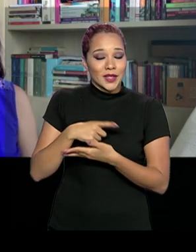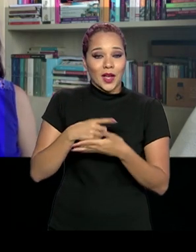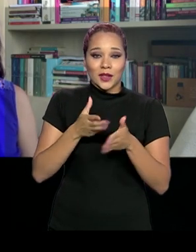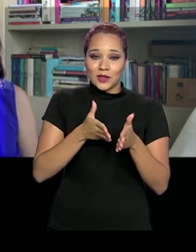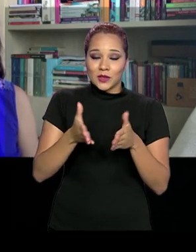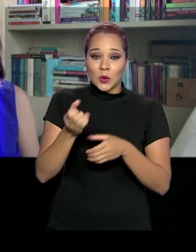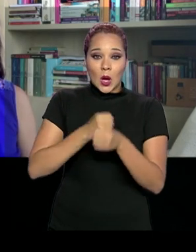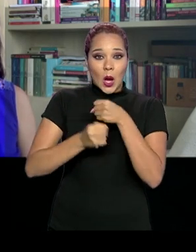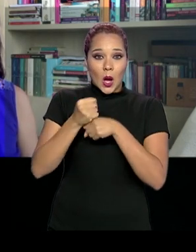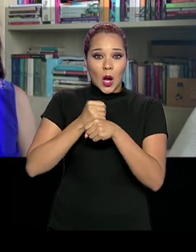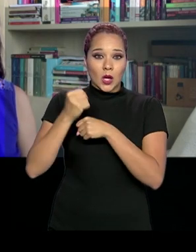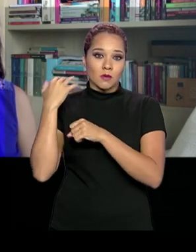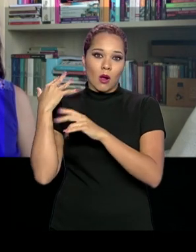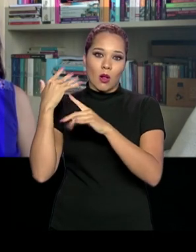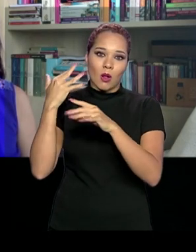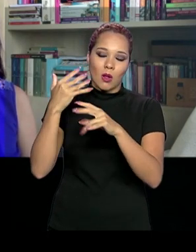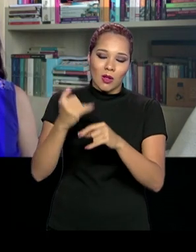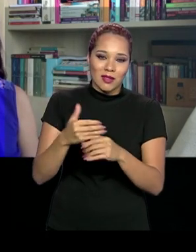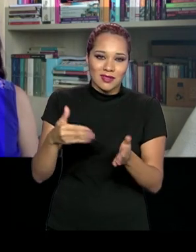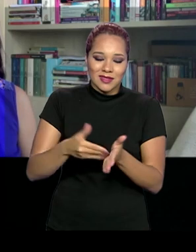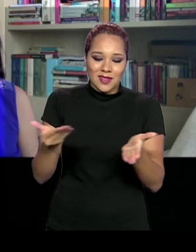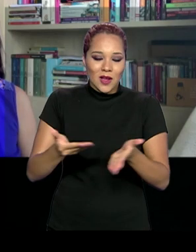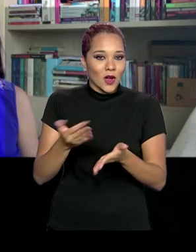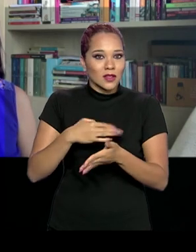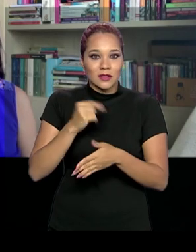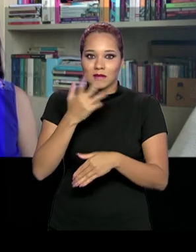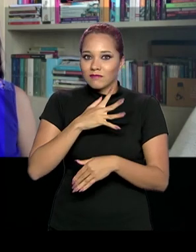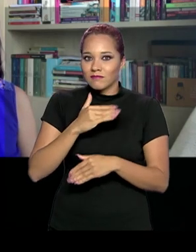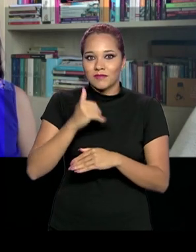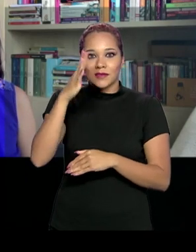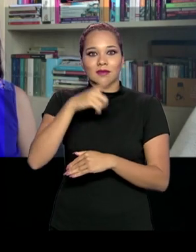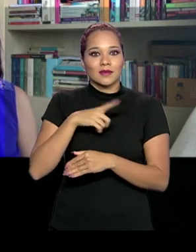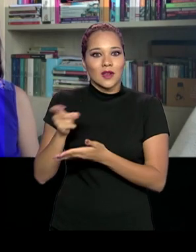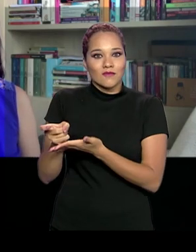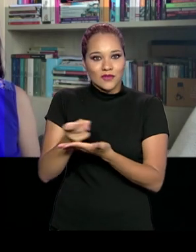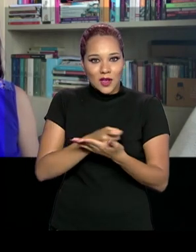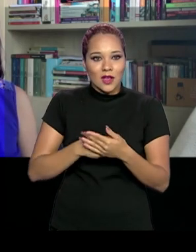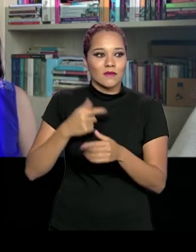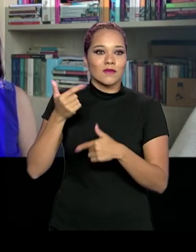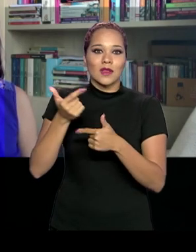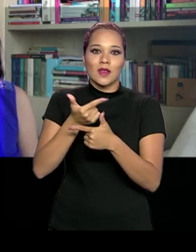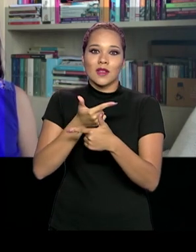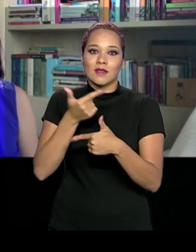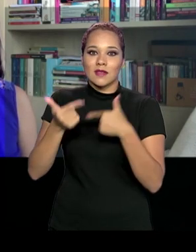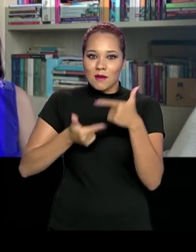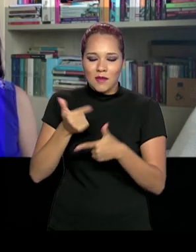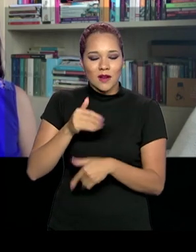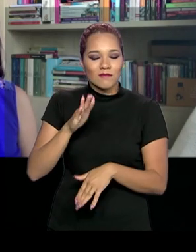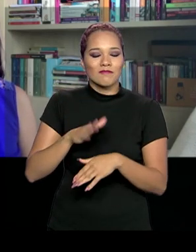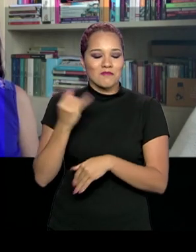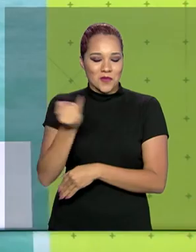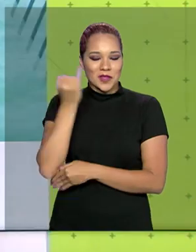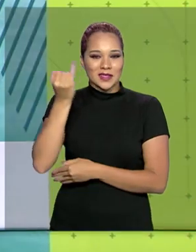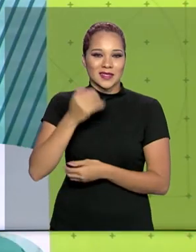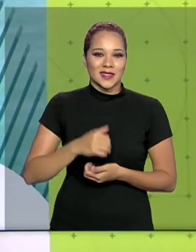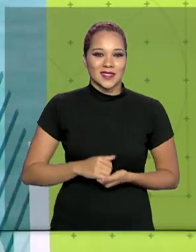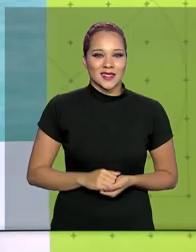nos últimos anos, recorde, levando renda para o campo e emprego, que é muito importante nesse momento.